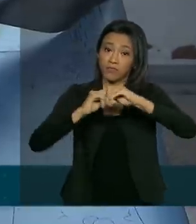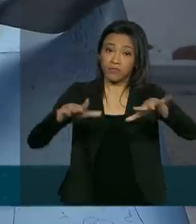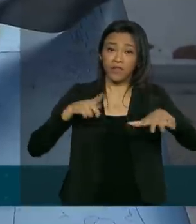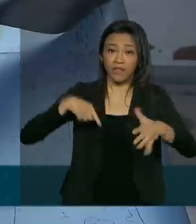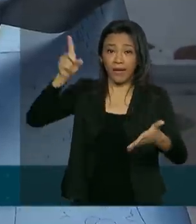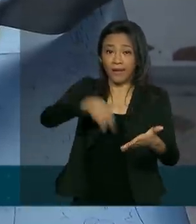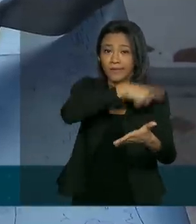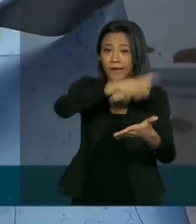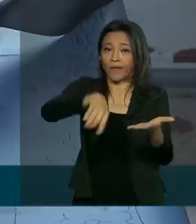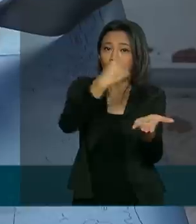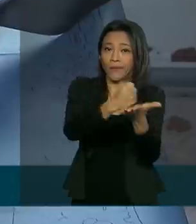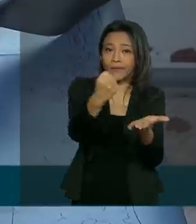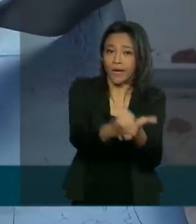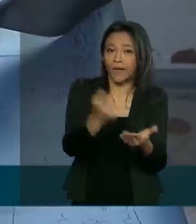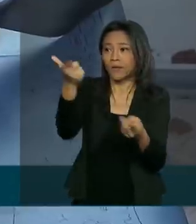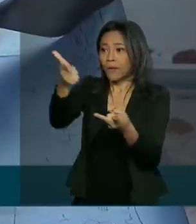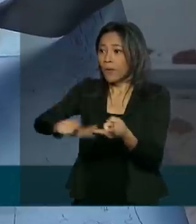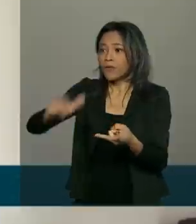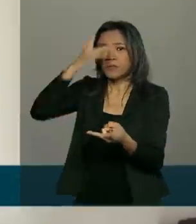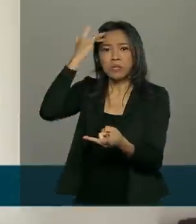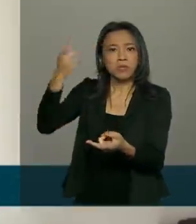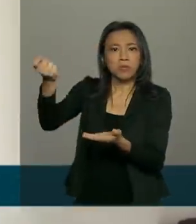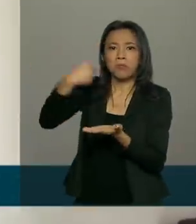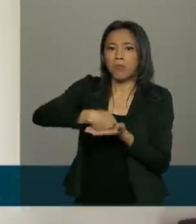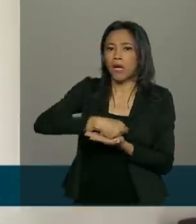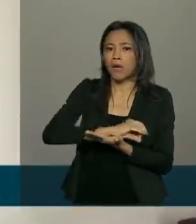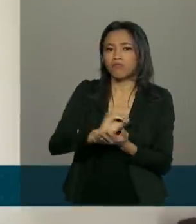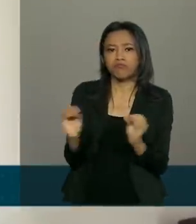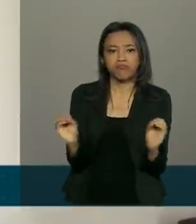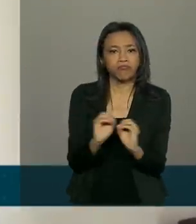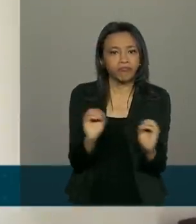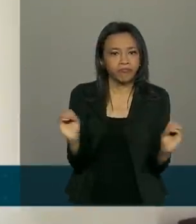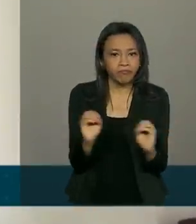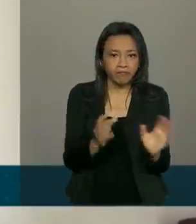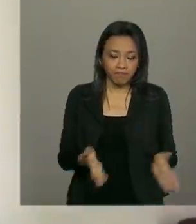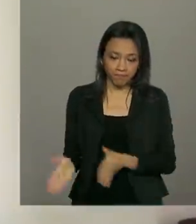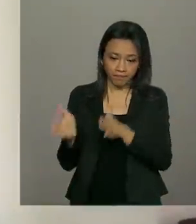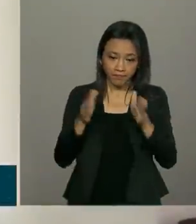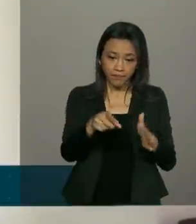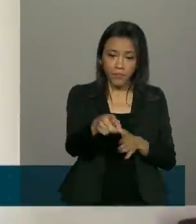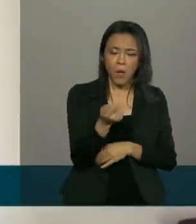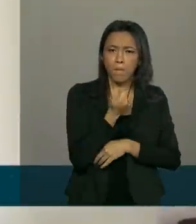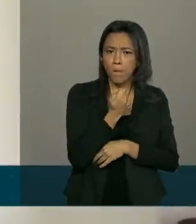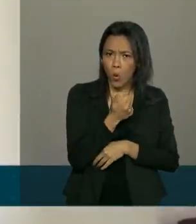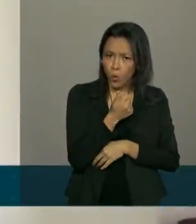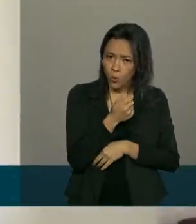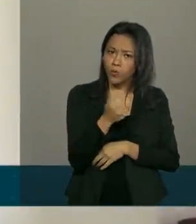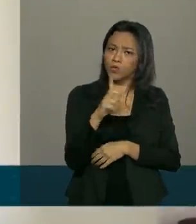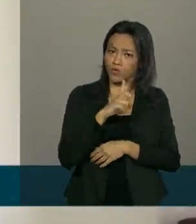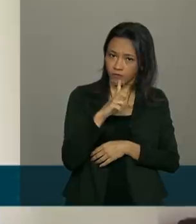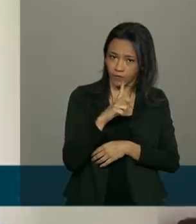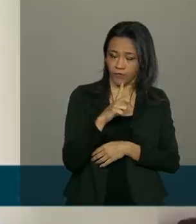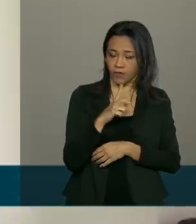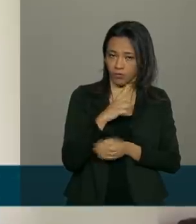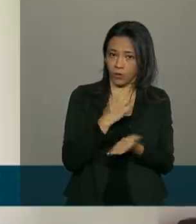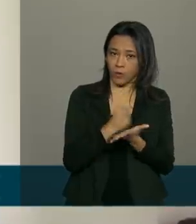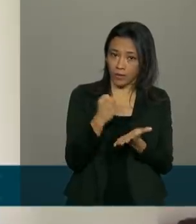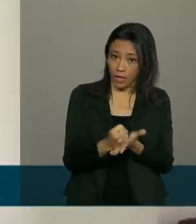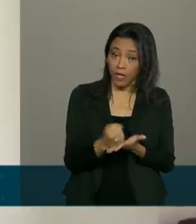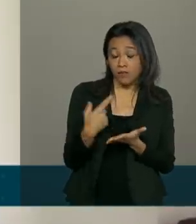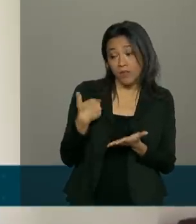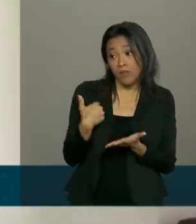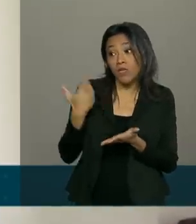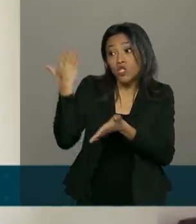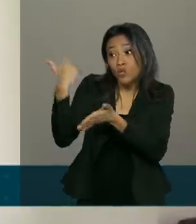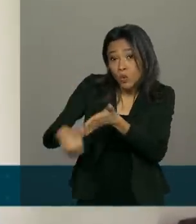outros clientes deixaram de pagar. E os poucos que restaram, nós tivemos que adotar algumas medidas de desconto,